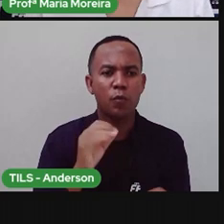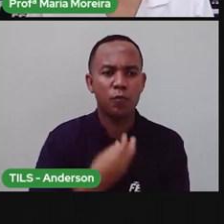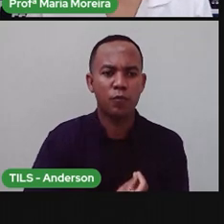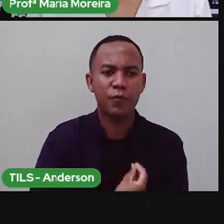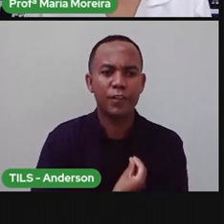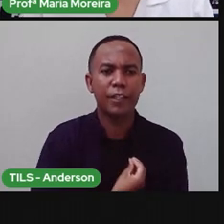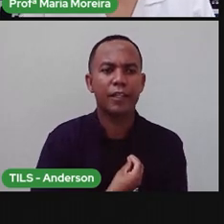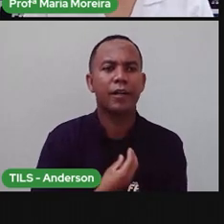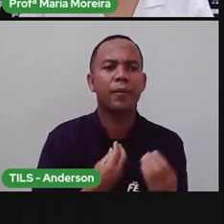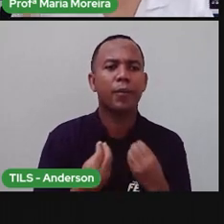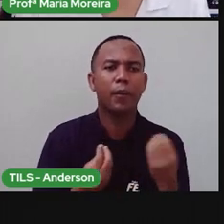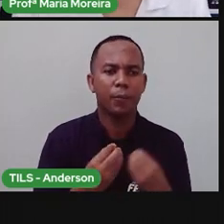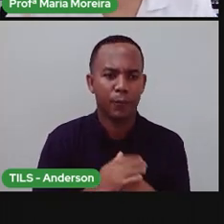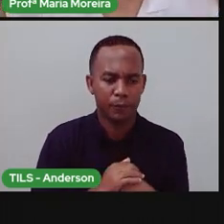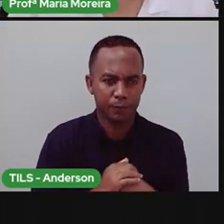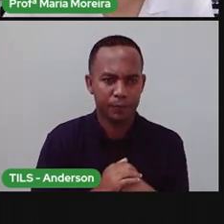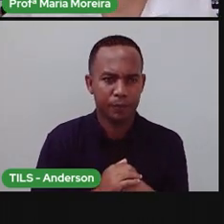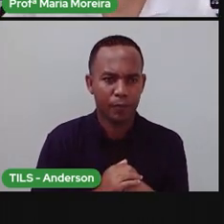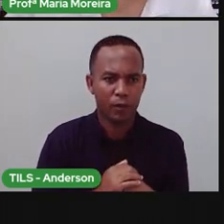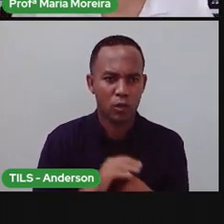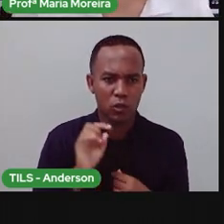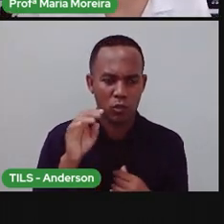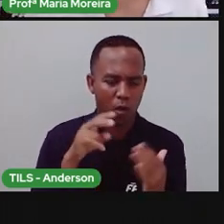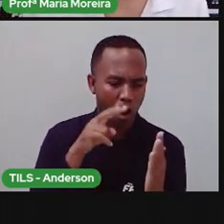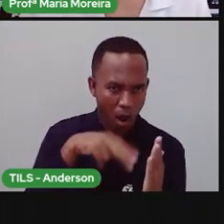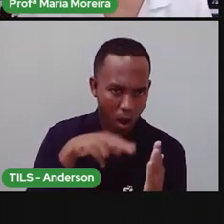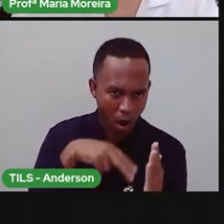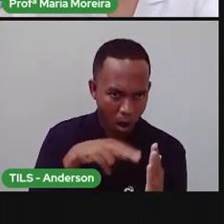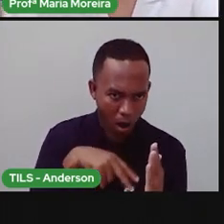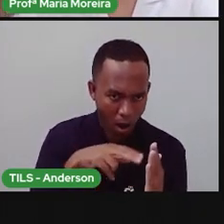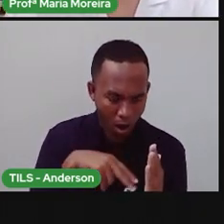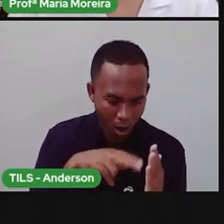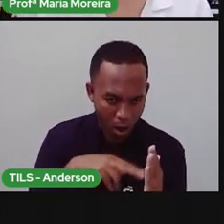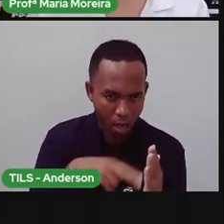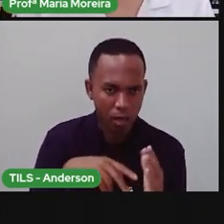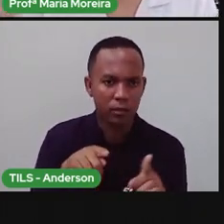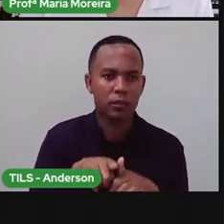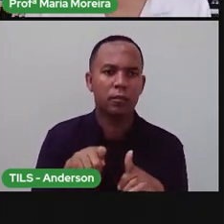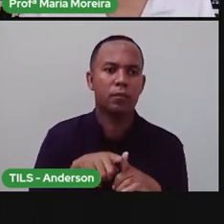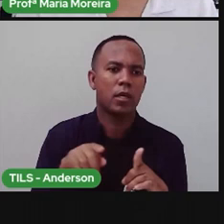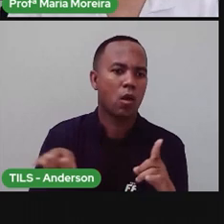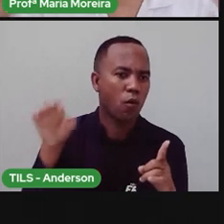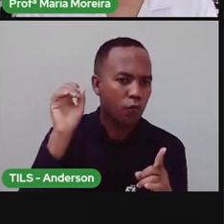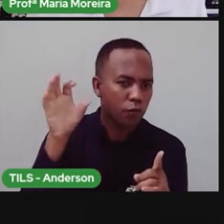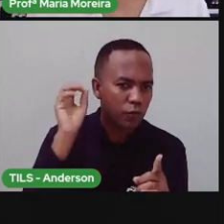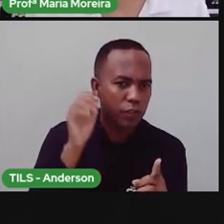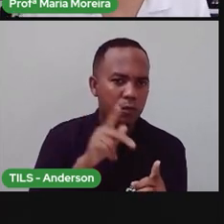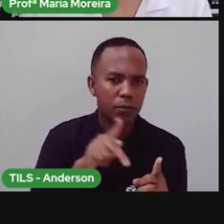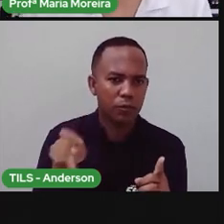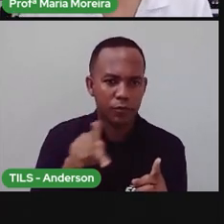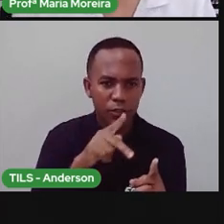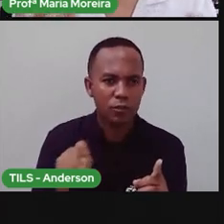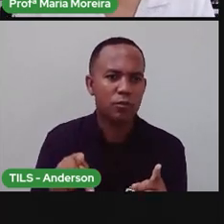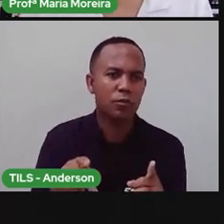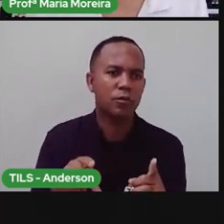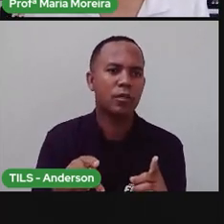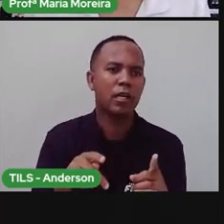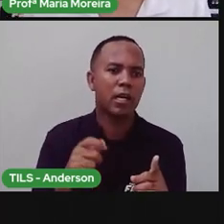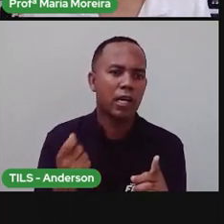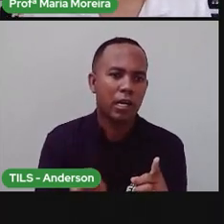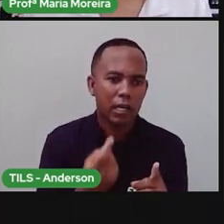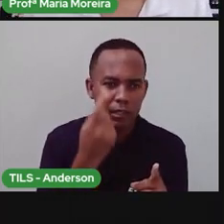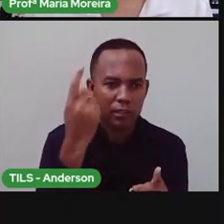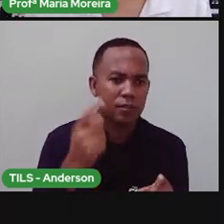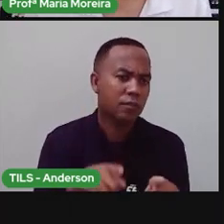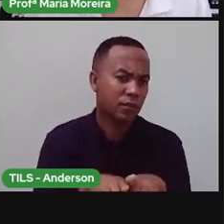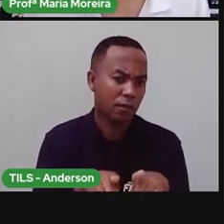necessariamente quer dizer que você tem que abrir um livro e ficar lá lendo, lendo, lendo, lendo. Ouvir a Pró Maria, que assistia a Pró Maria, assistia o professor Anderson, também é